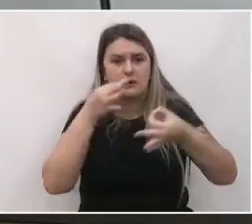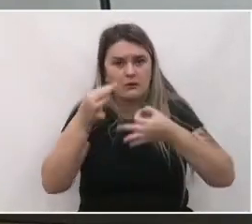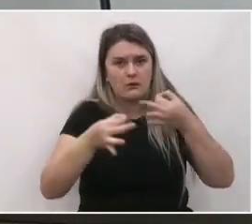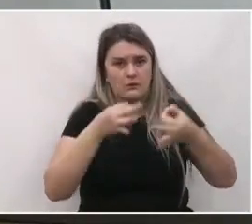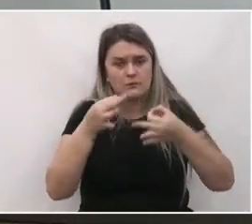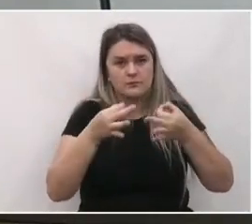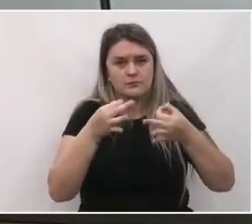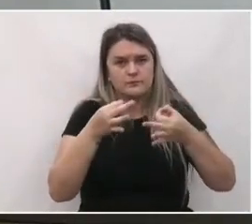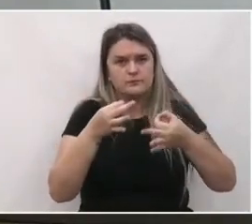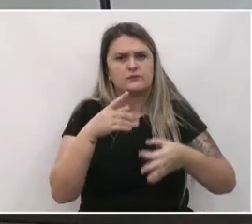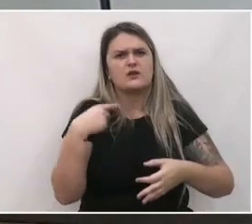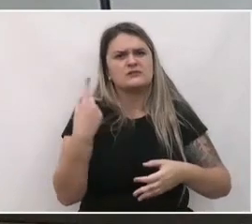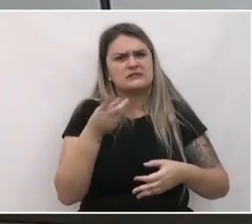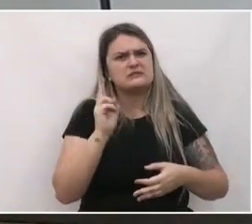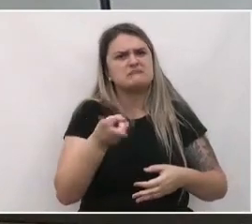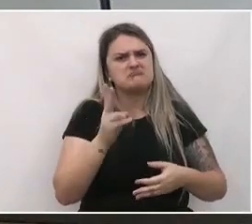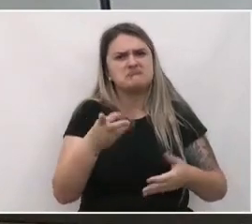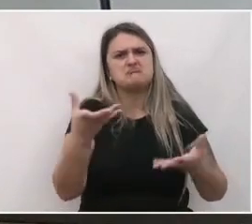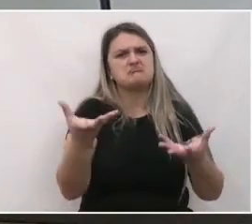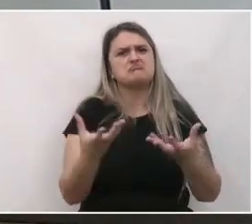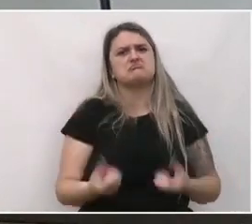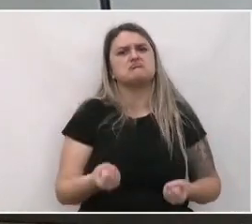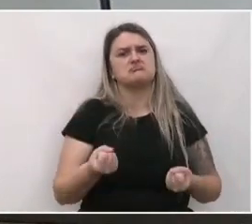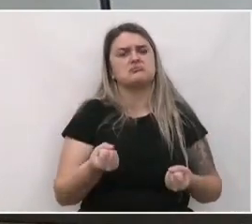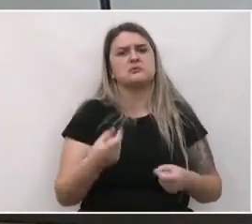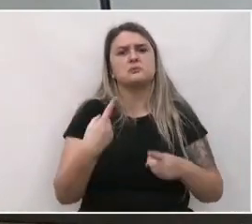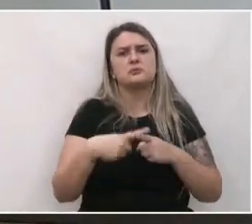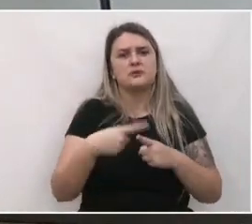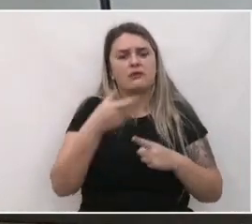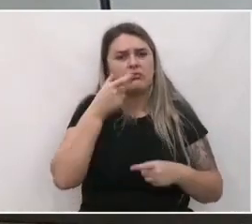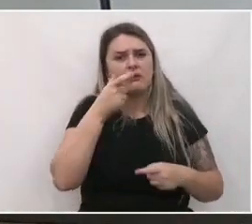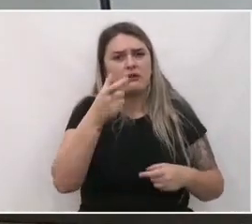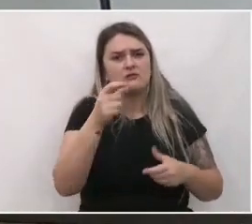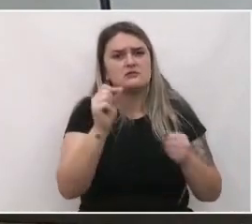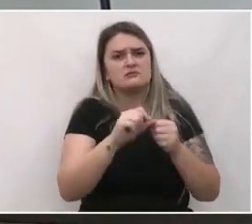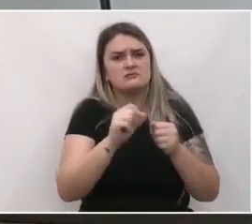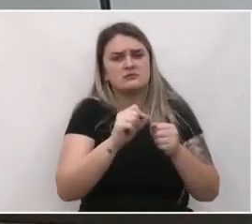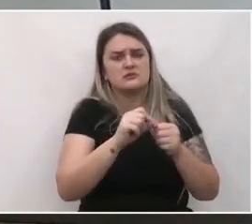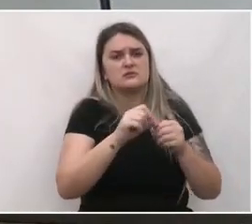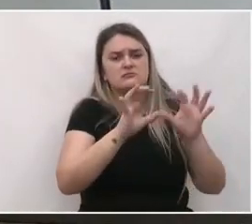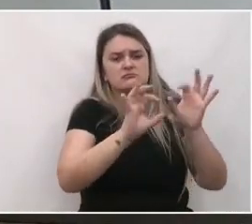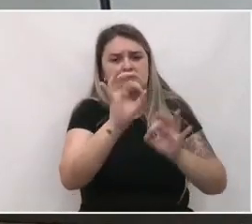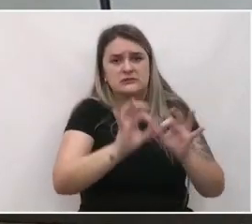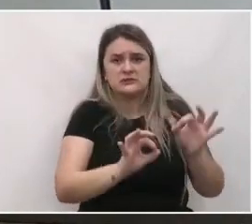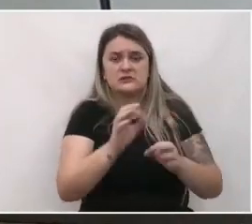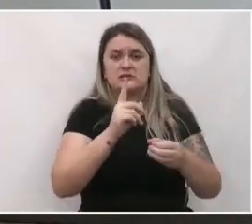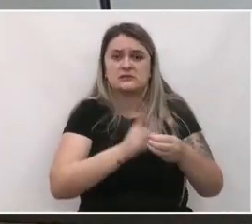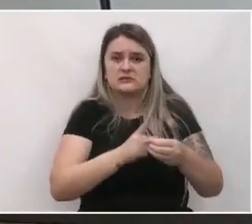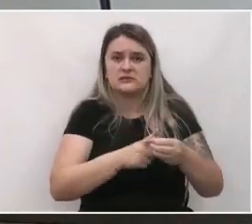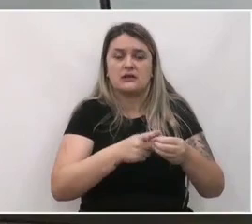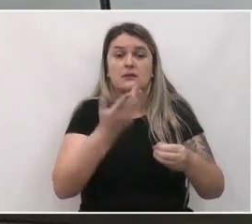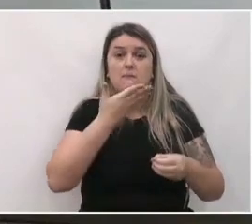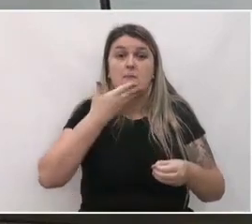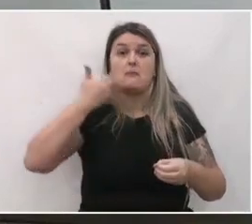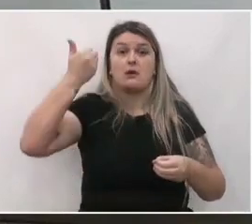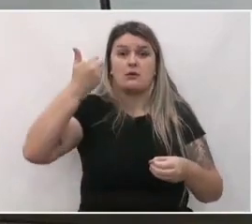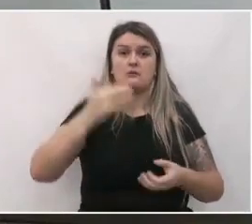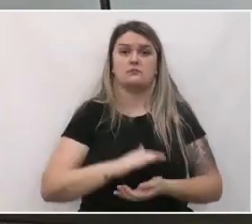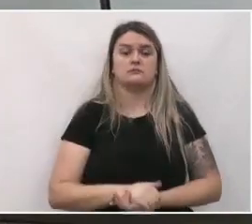que a gente está sempre super receptivo. porque a intenção é poder fazer um plano que torne a cidade cada vez melhor.